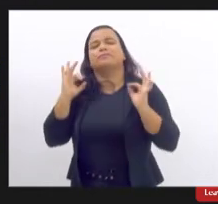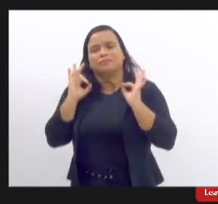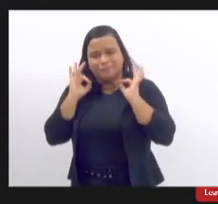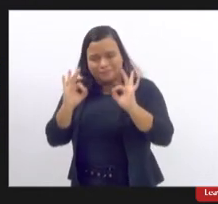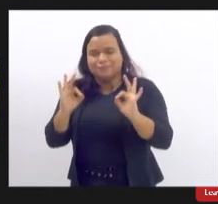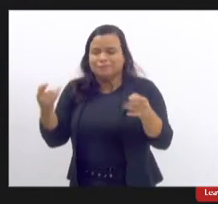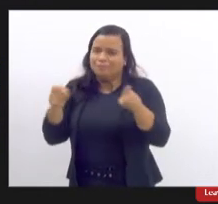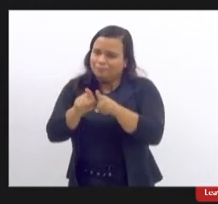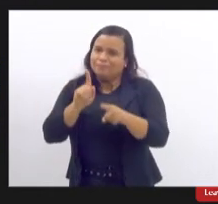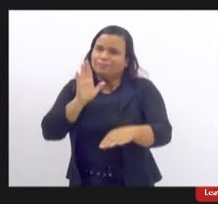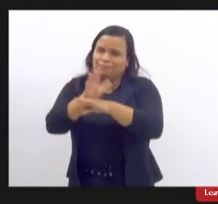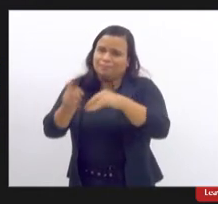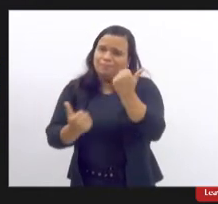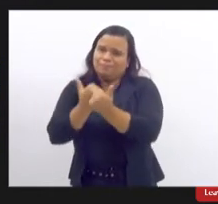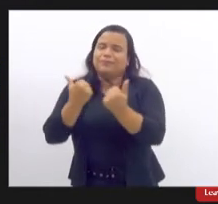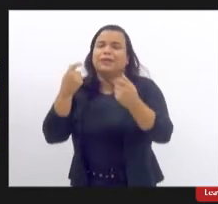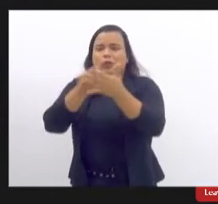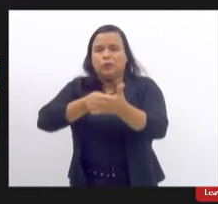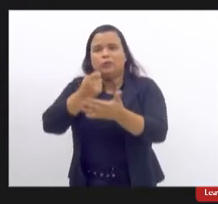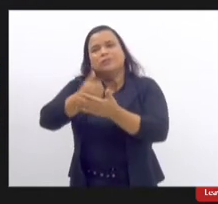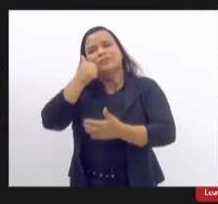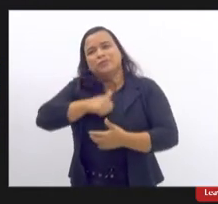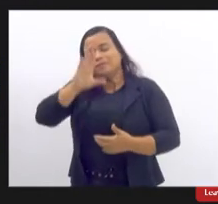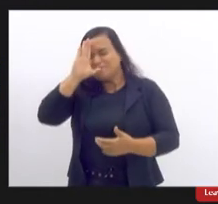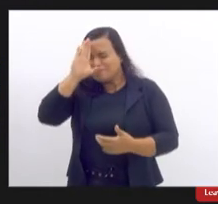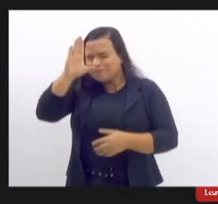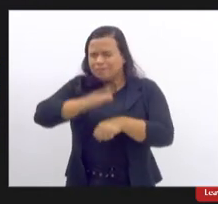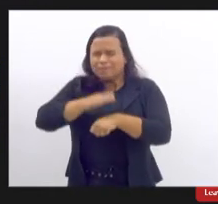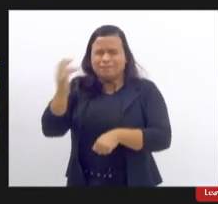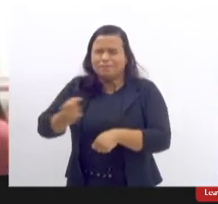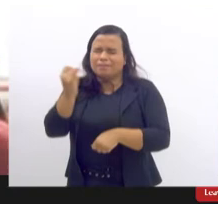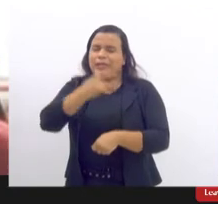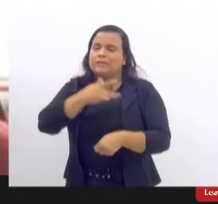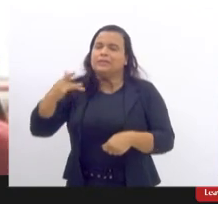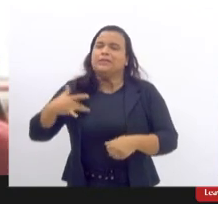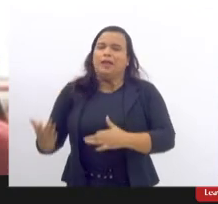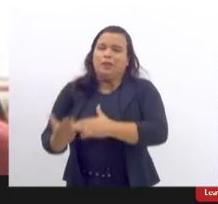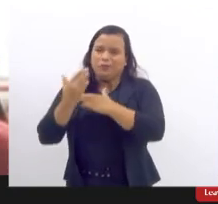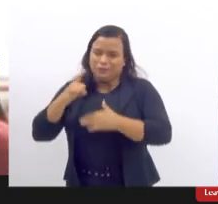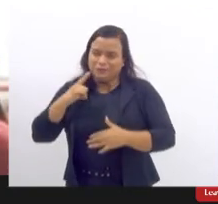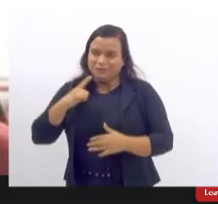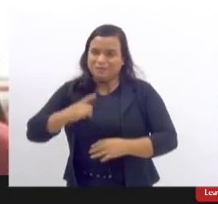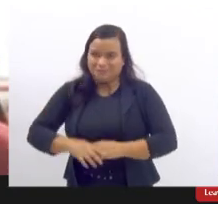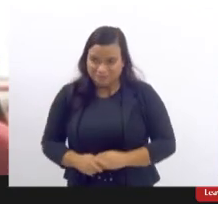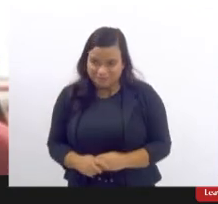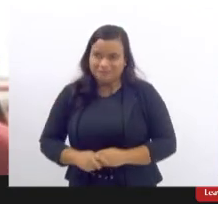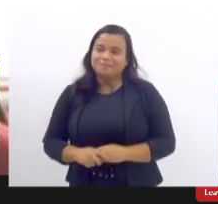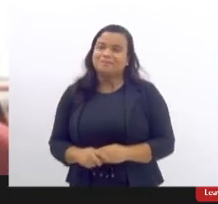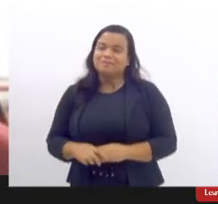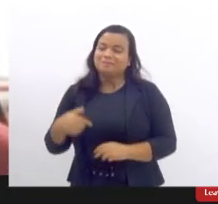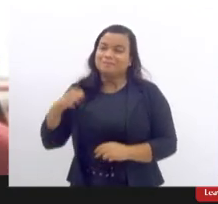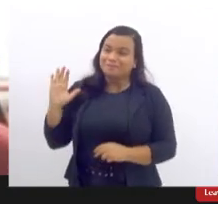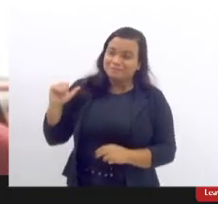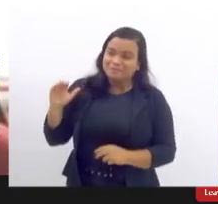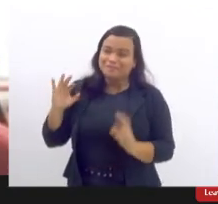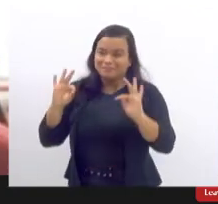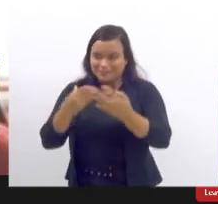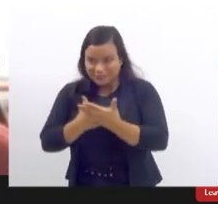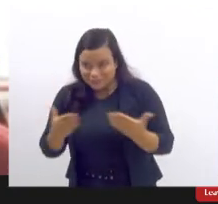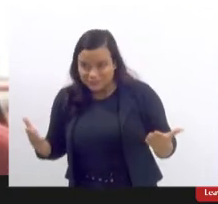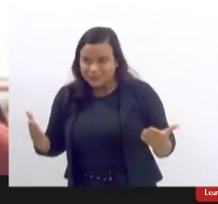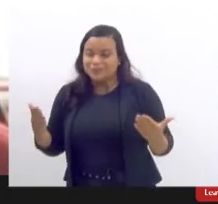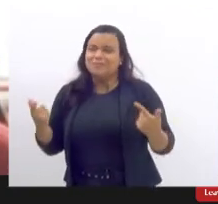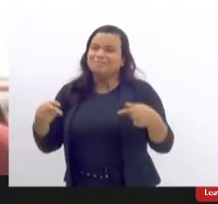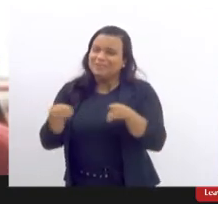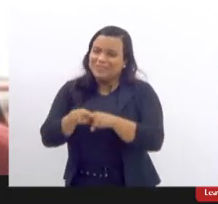das mulheres sobretudo no acesso à saúde né me despeço aqui de todos e todas as